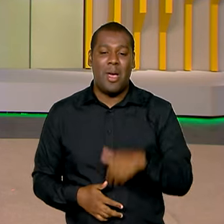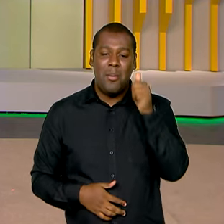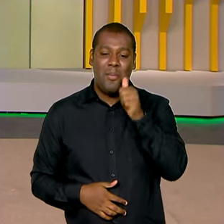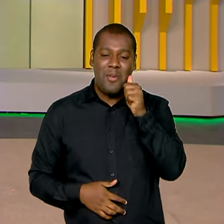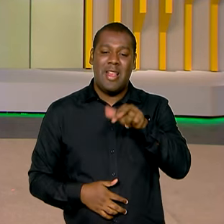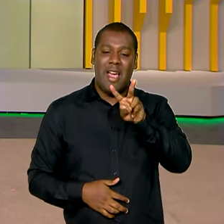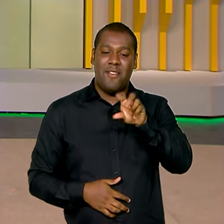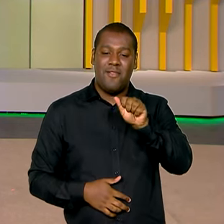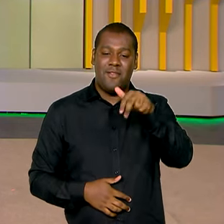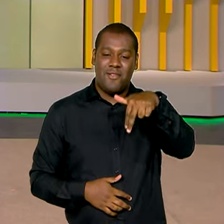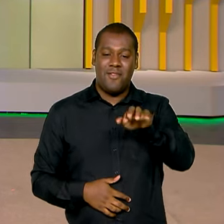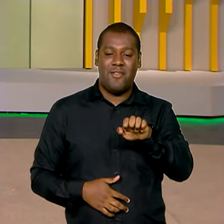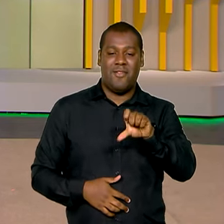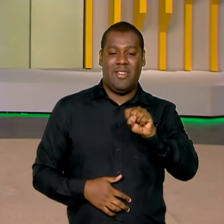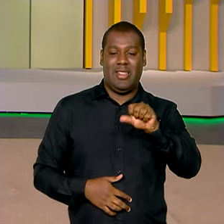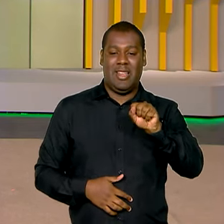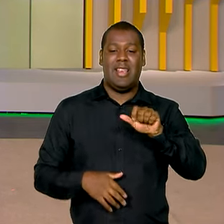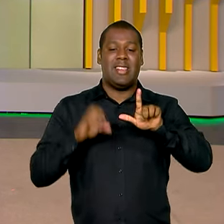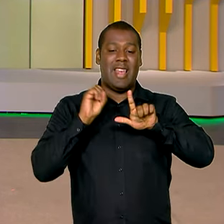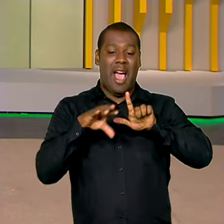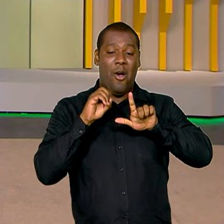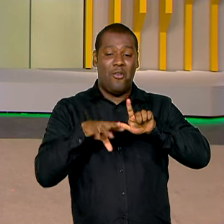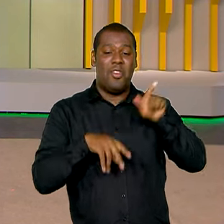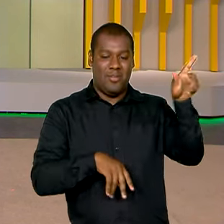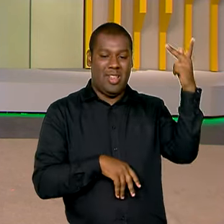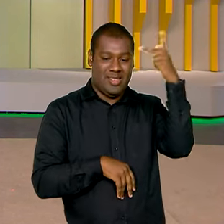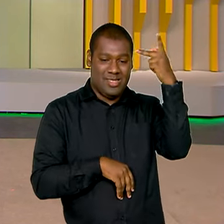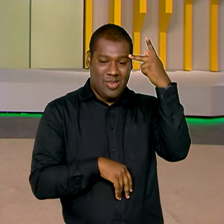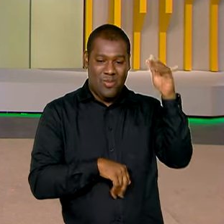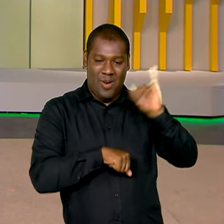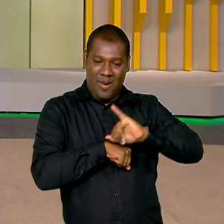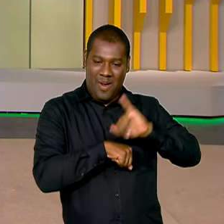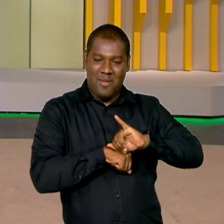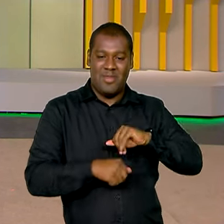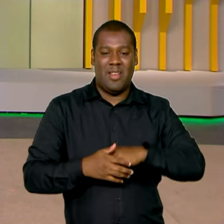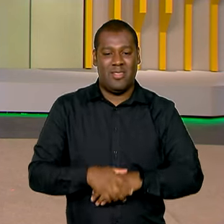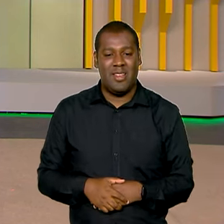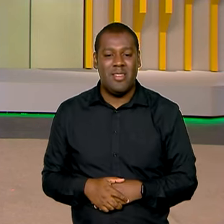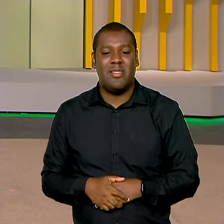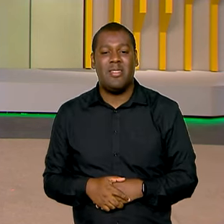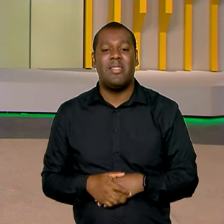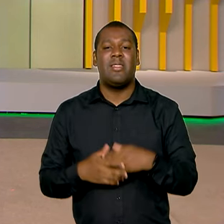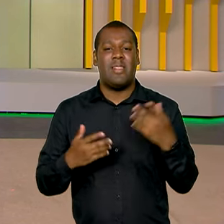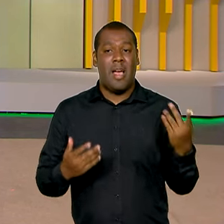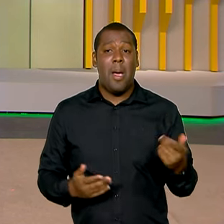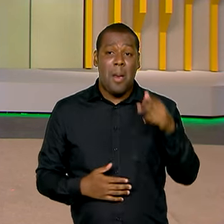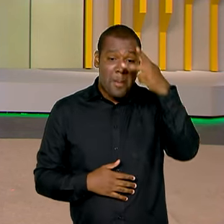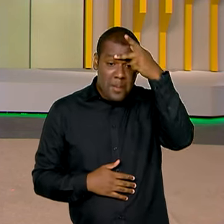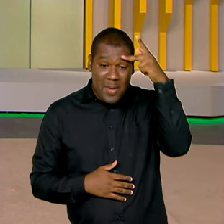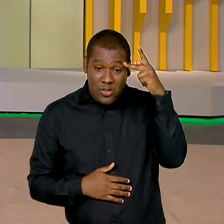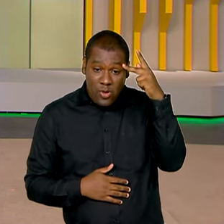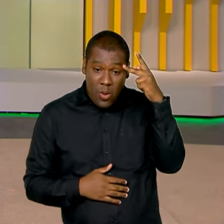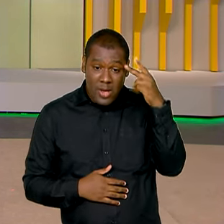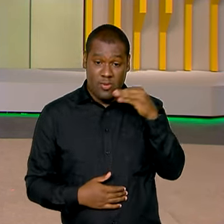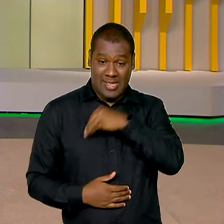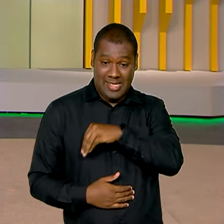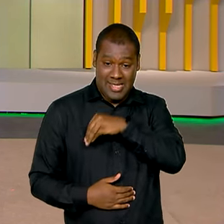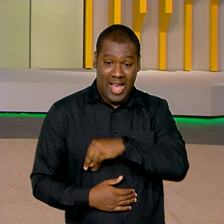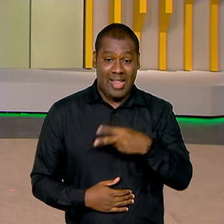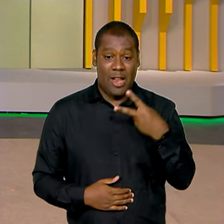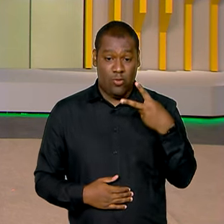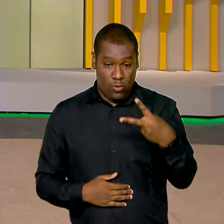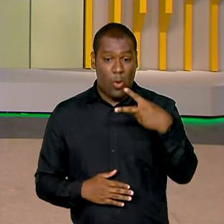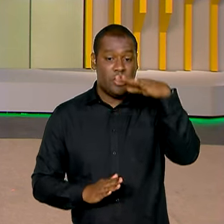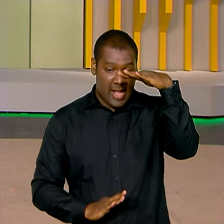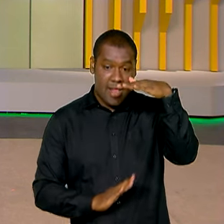fala com a gente ao vivo, direto de São Paulo. Oi Vanessa, quem ganha até dois salários mínimos estará isento, é isso mesmo? Boa noite para